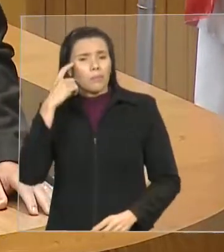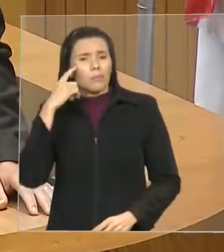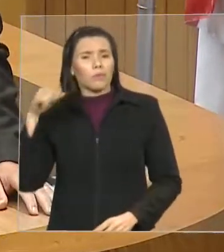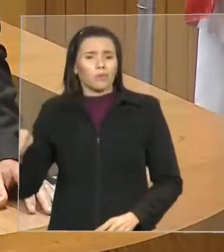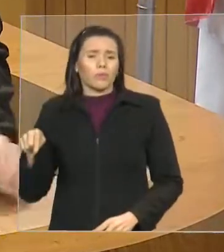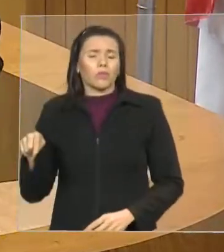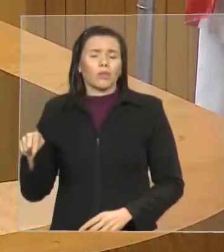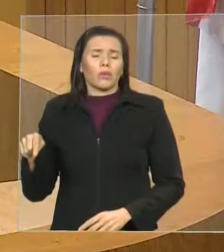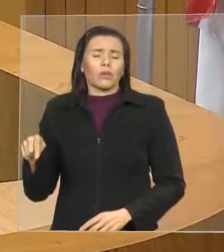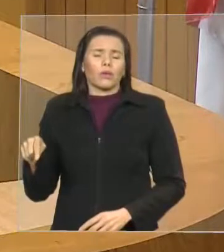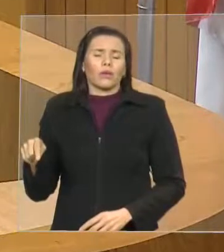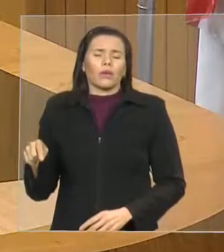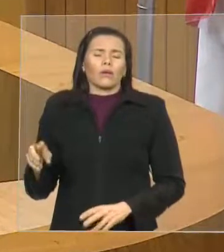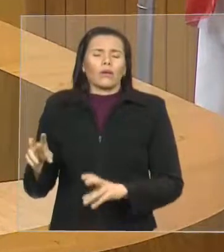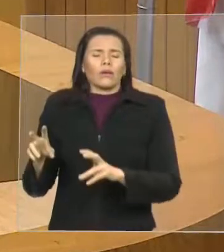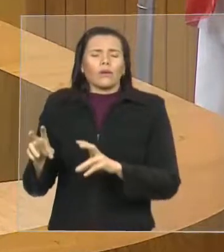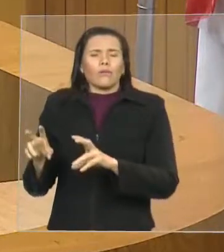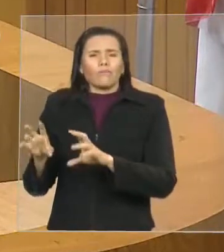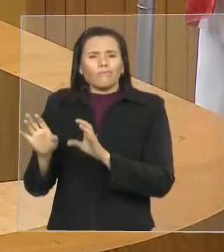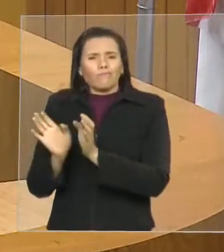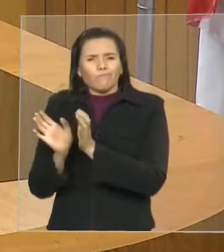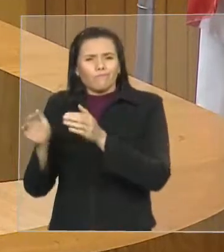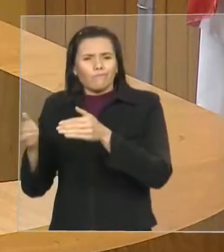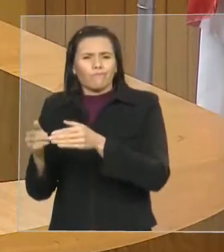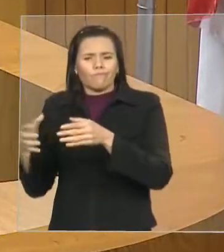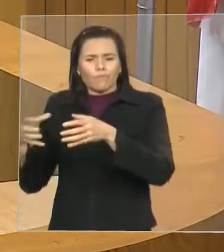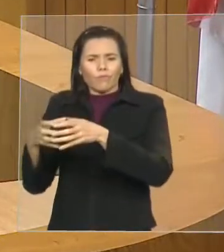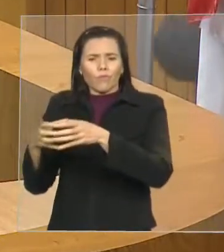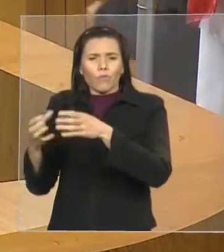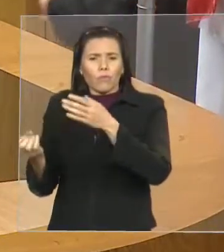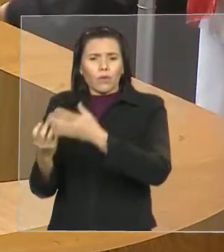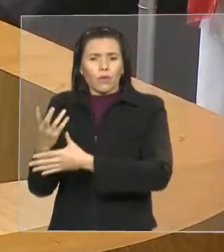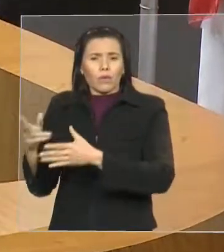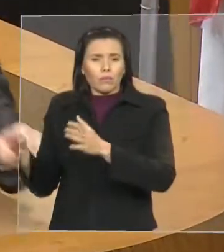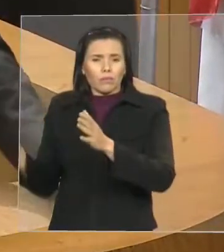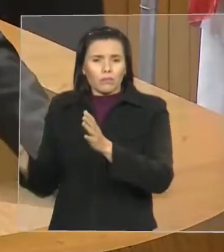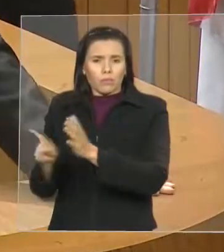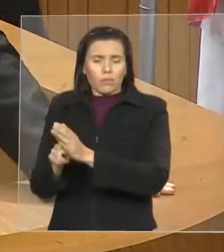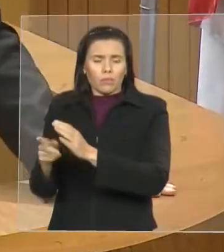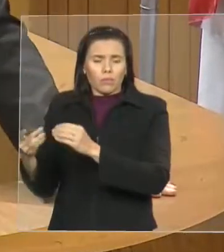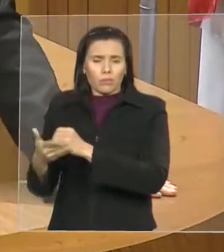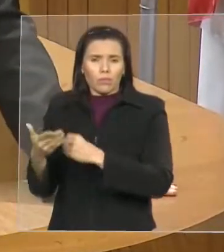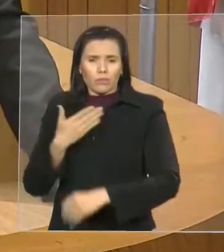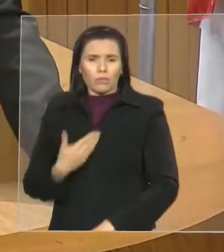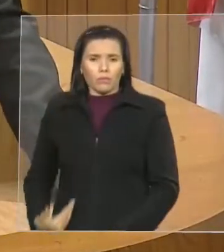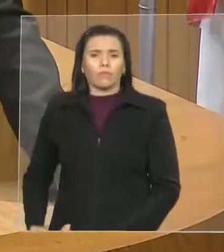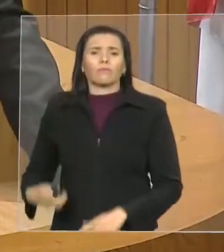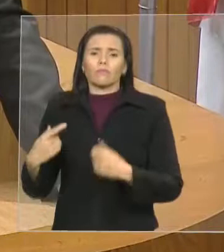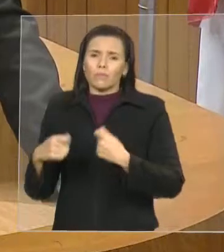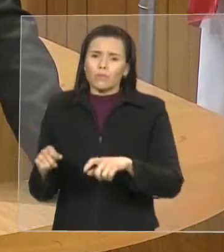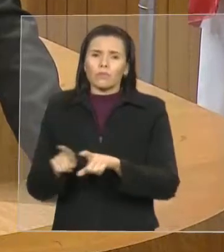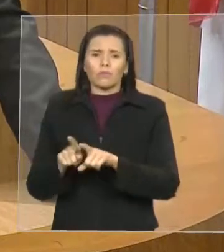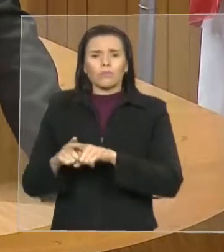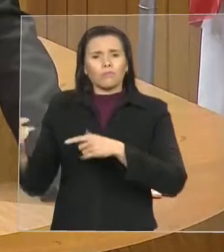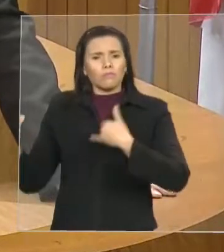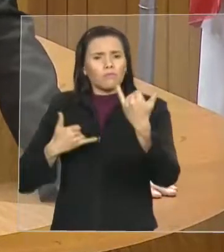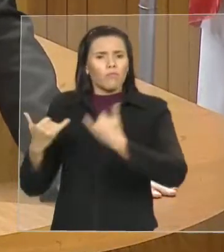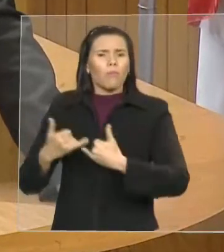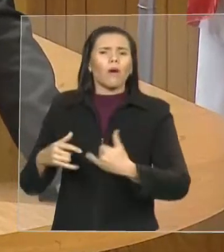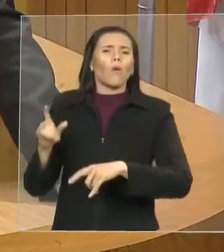do Estado. Então, é por isso que o nosso requerimento de informações é muito claro. quando solicita que seja encaminhada a esta casa